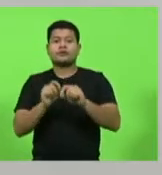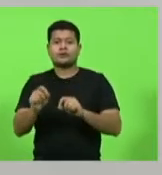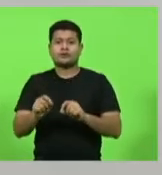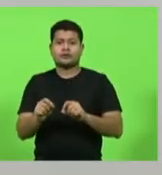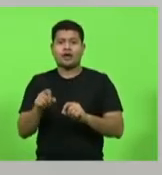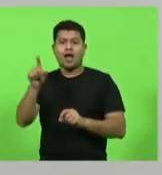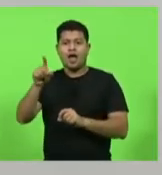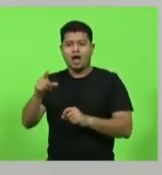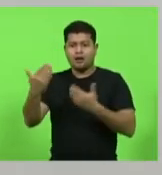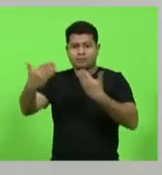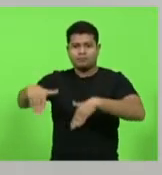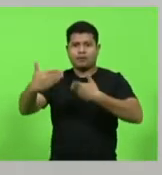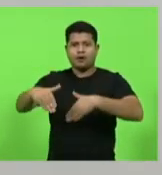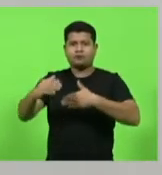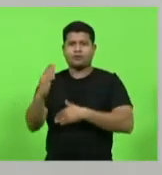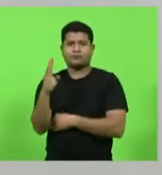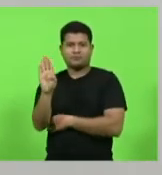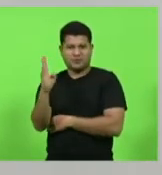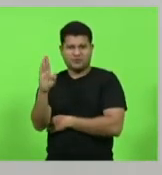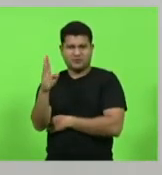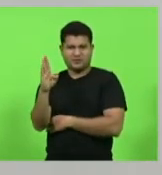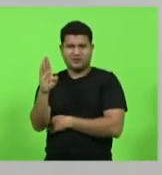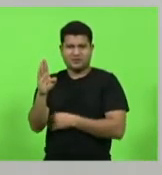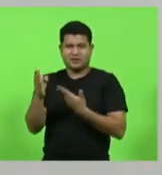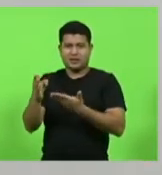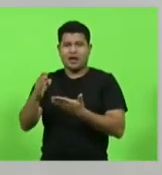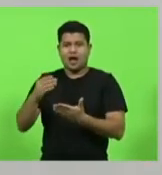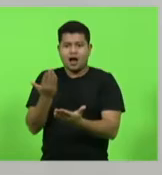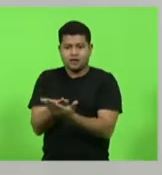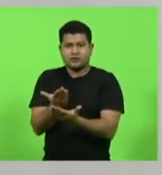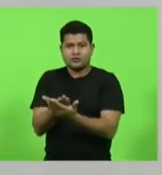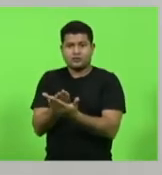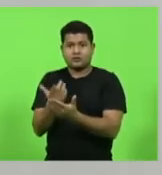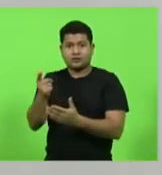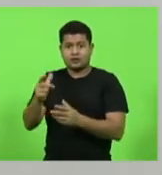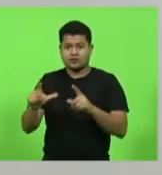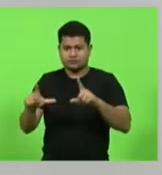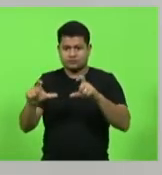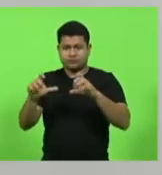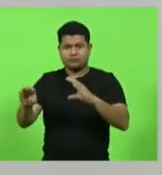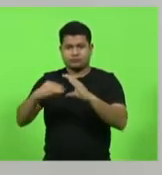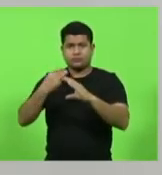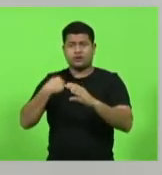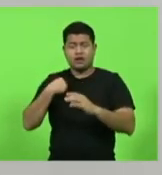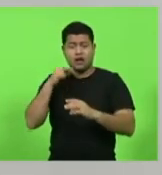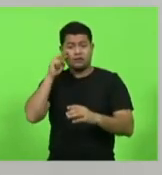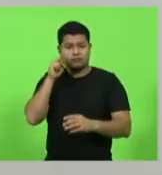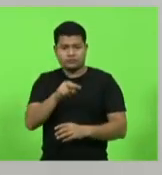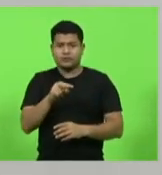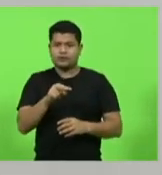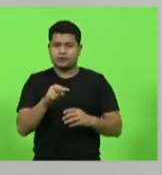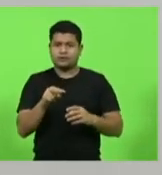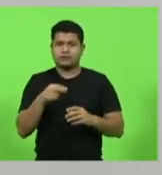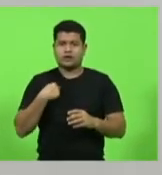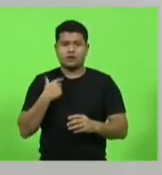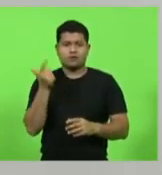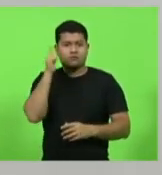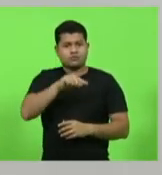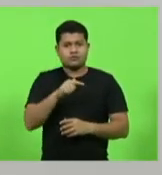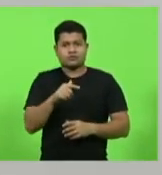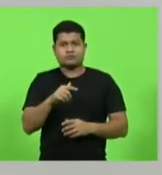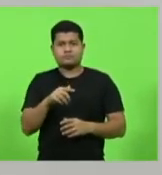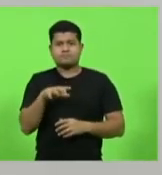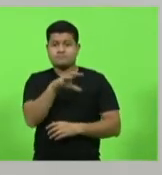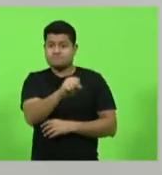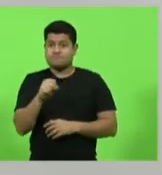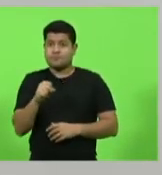biologia da escola onde ela estuda e acabou tirando uma foto. Eu vi que ela mandou em algum lugar essa foto e eu capturei lá. Nem sei